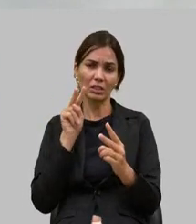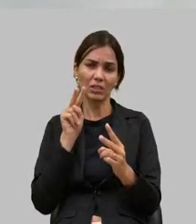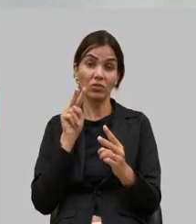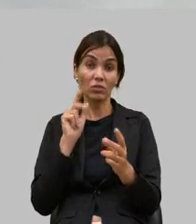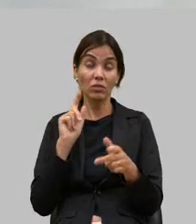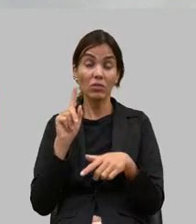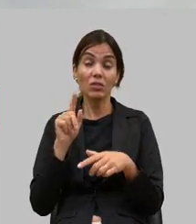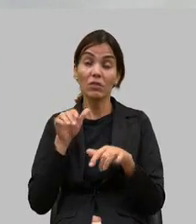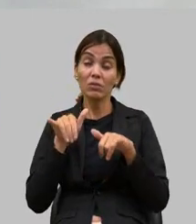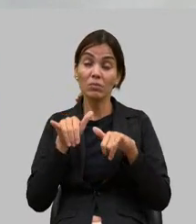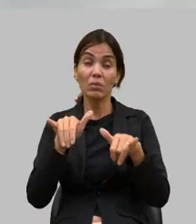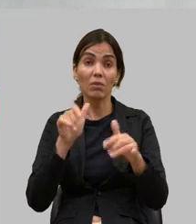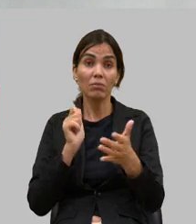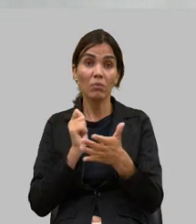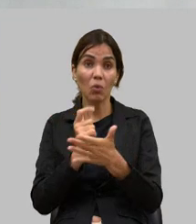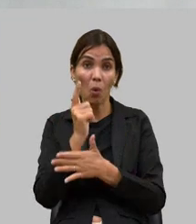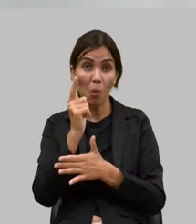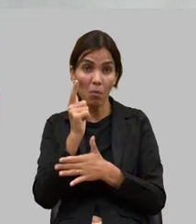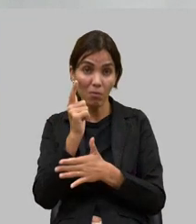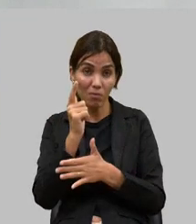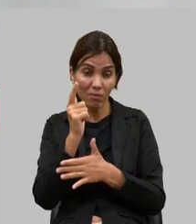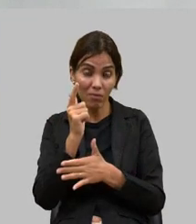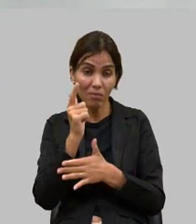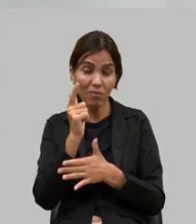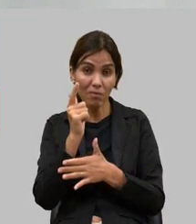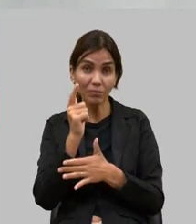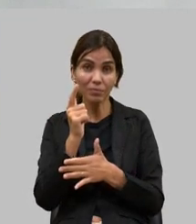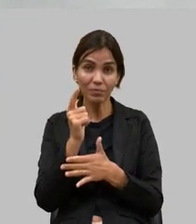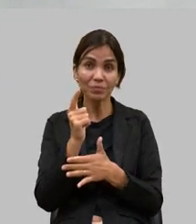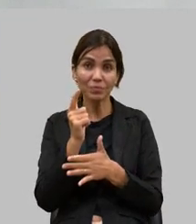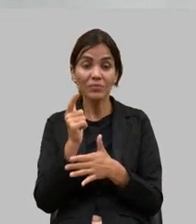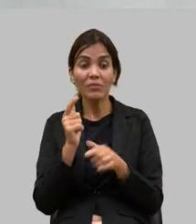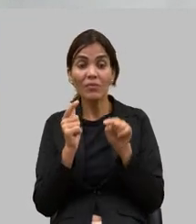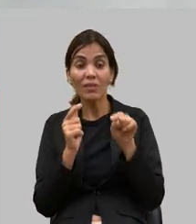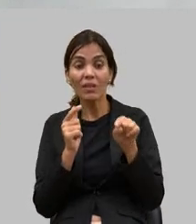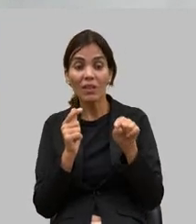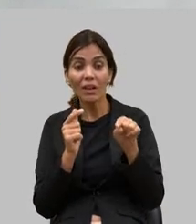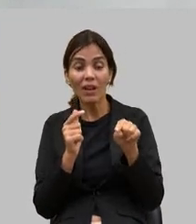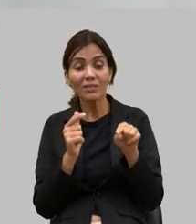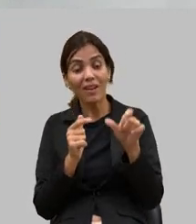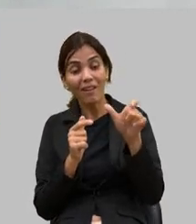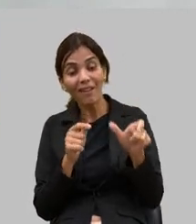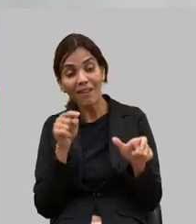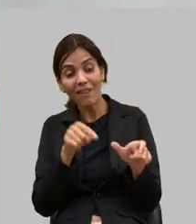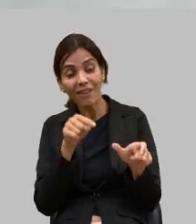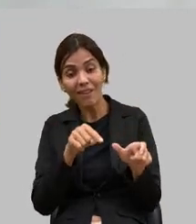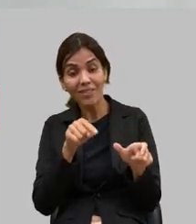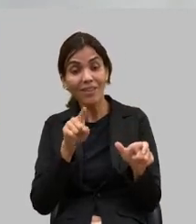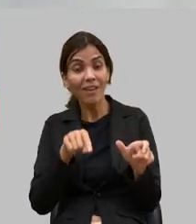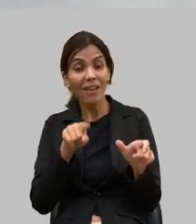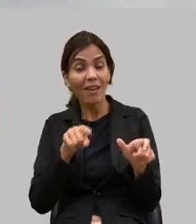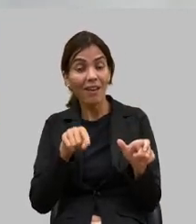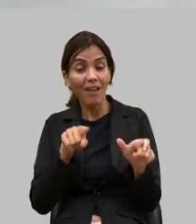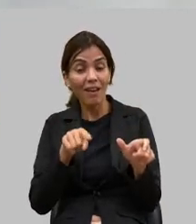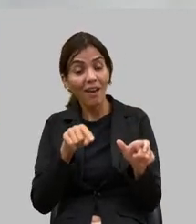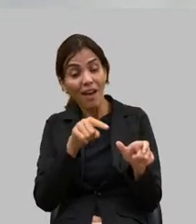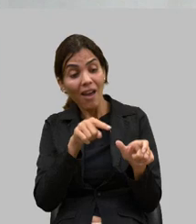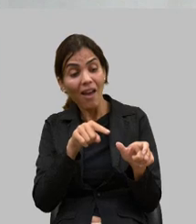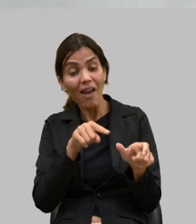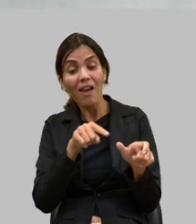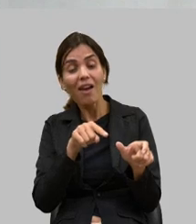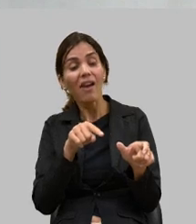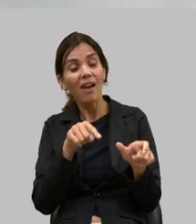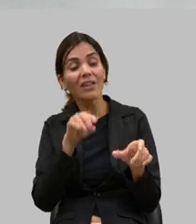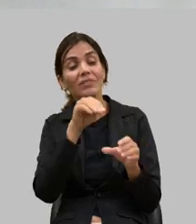um produto no supermercado muitas vezes aquele produto é oriundo de leite em pó reconstituído e nós como